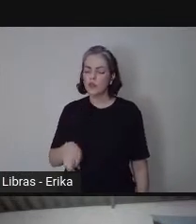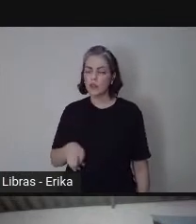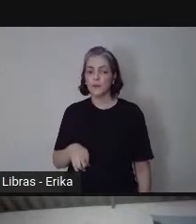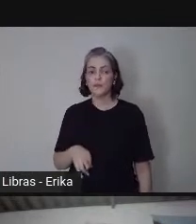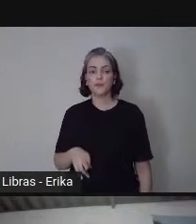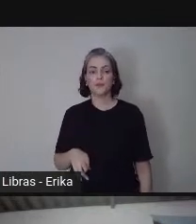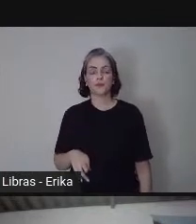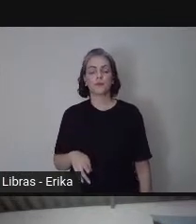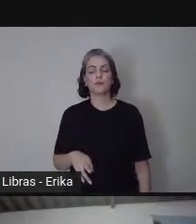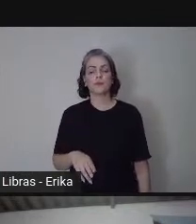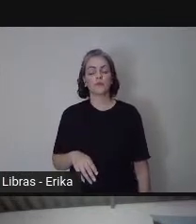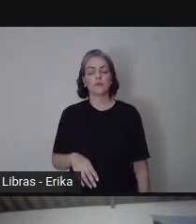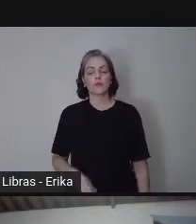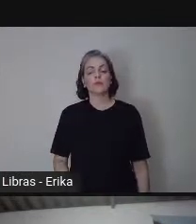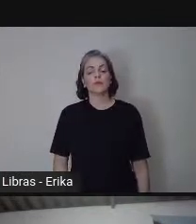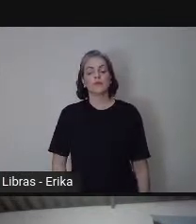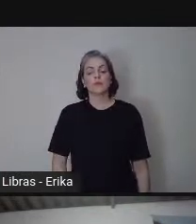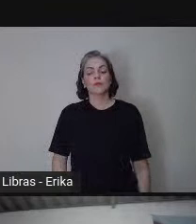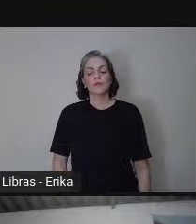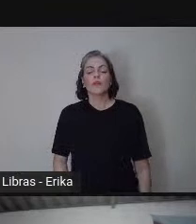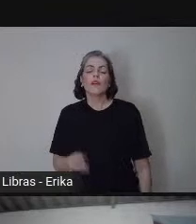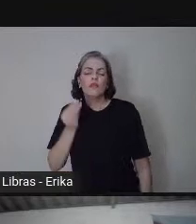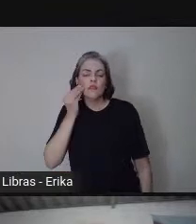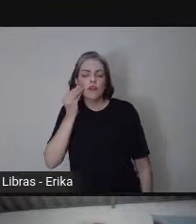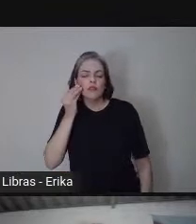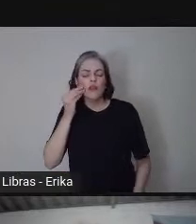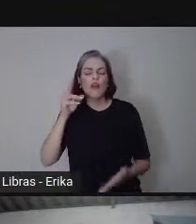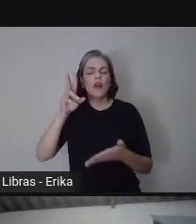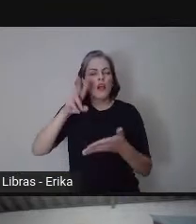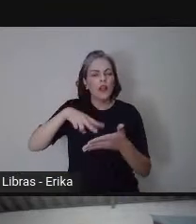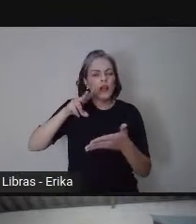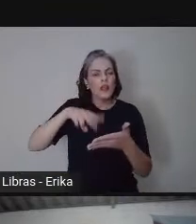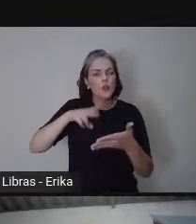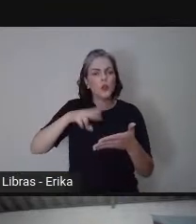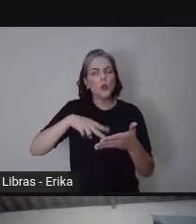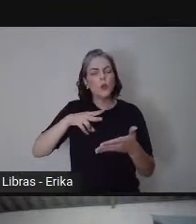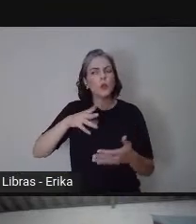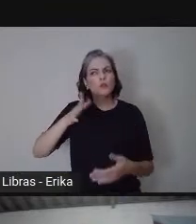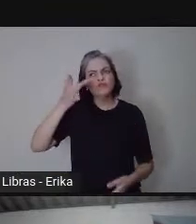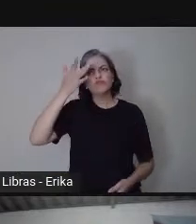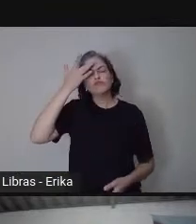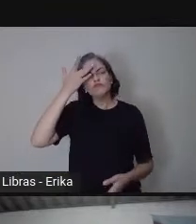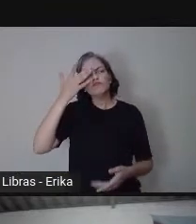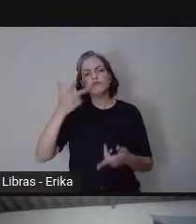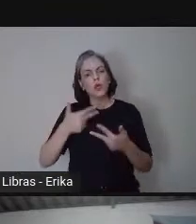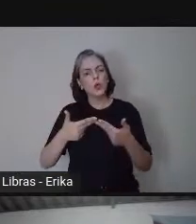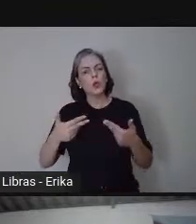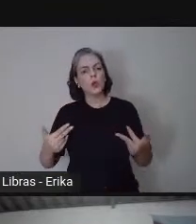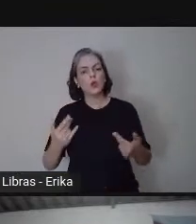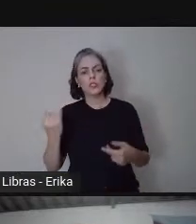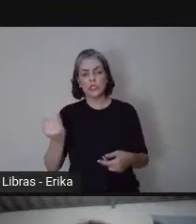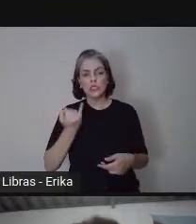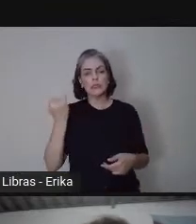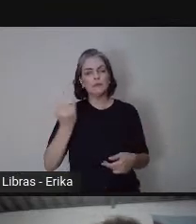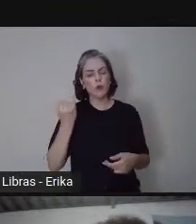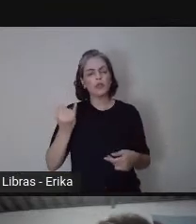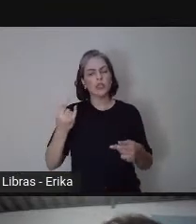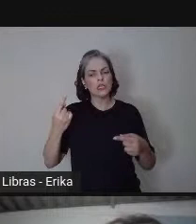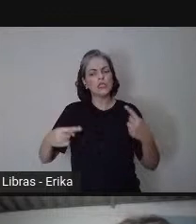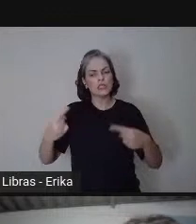mas para testar mesmo a leitura e fixar, né? Algumas discussões que a gente está querendo colocar.